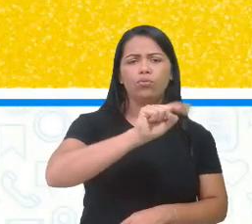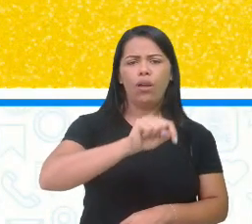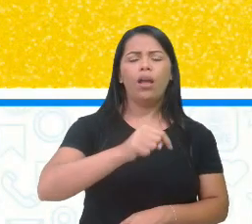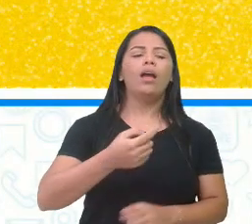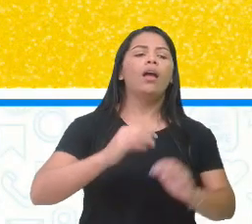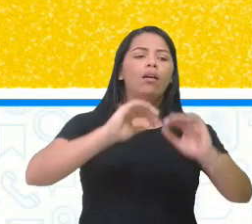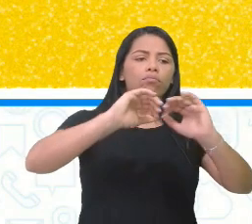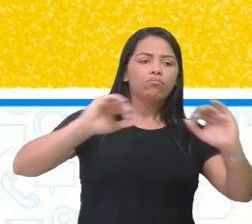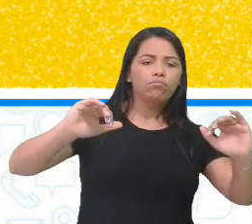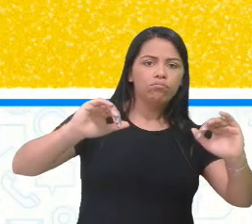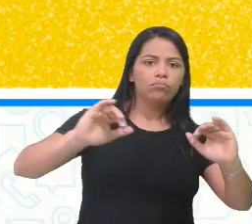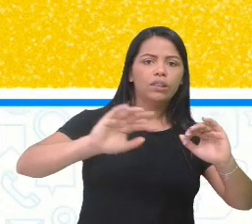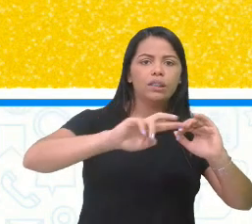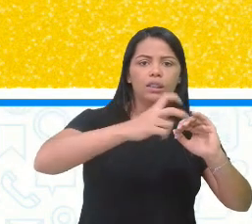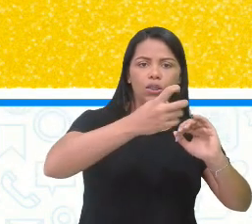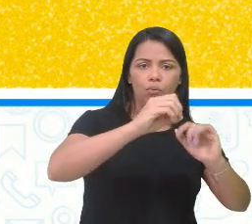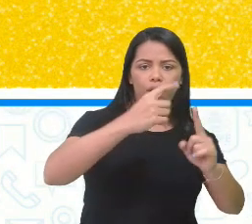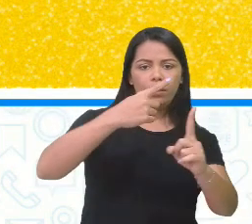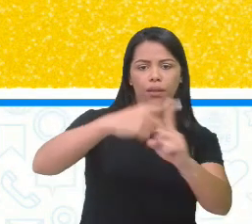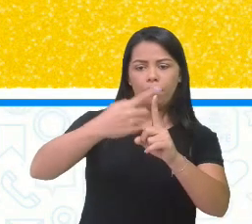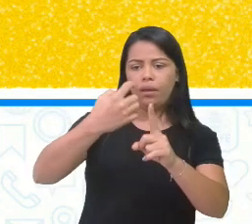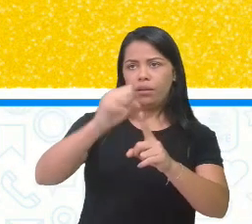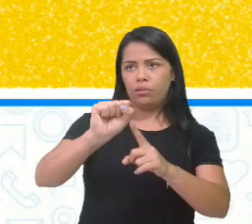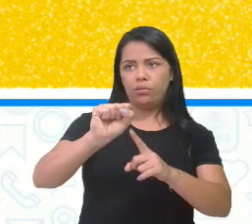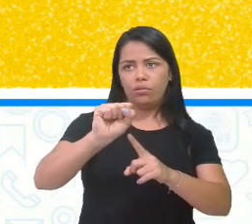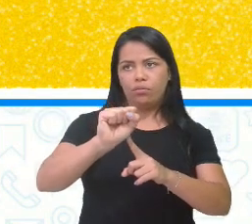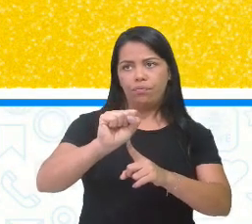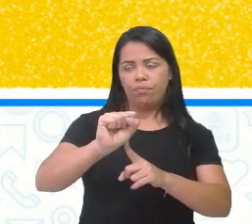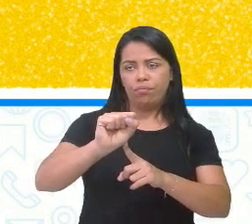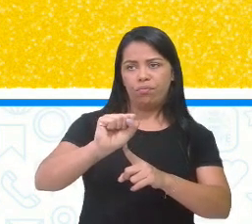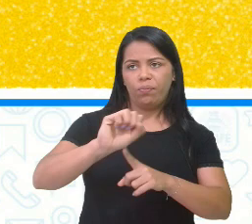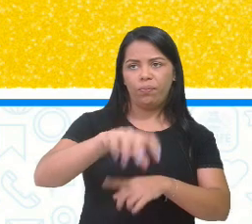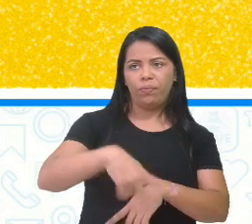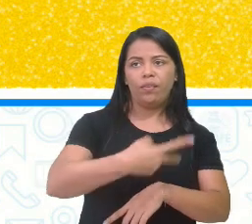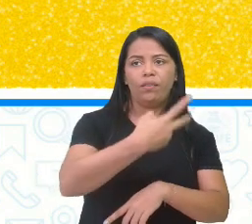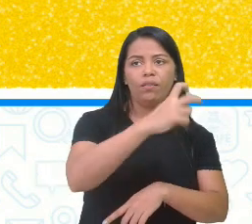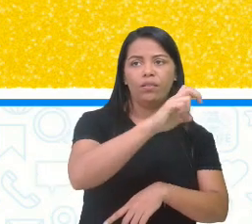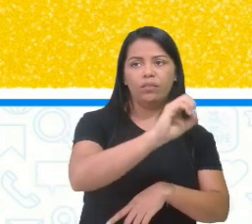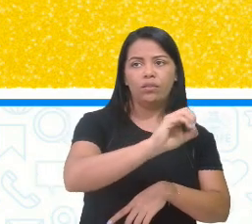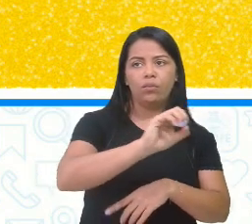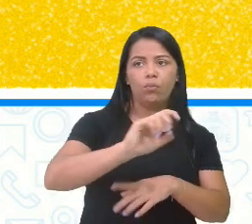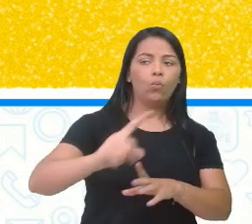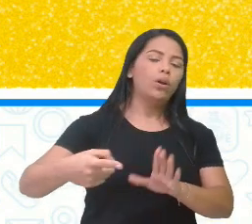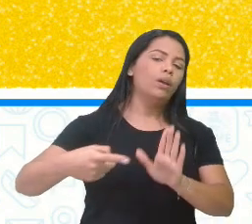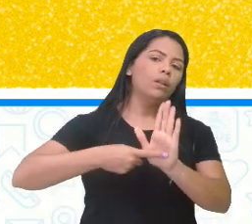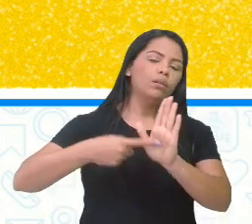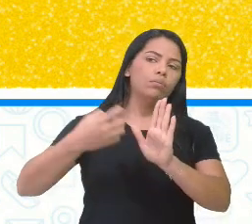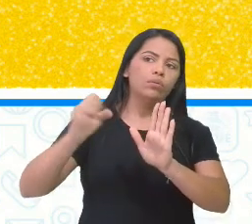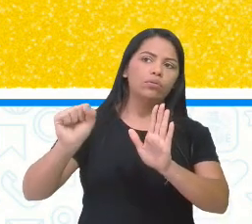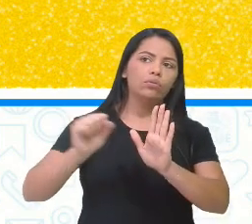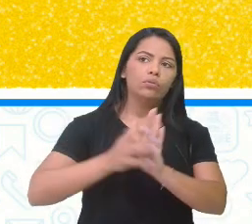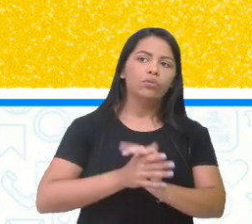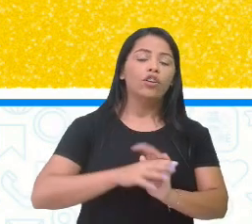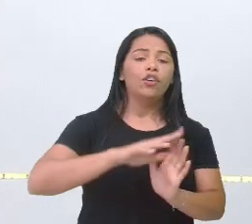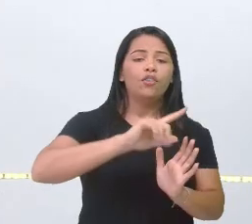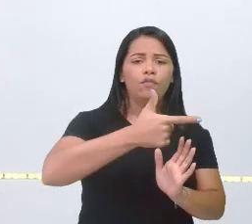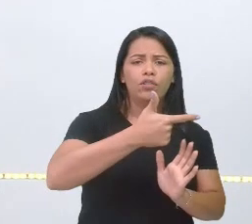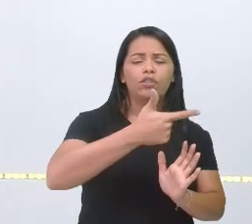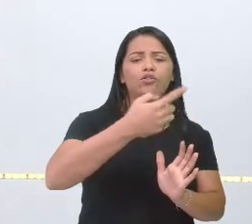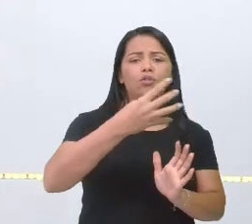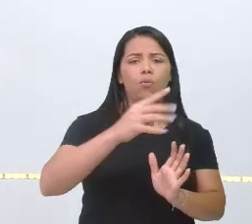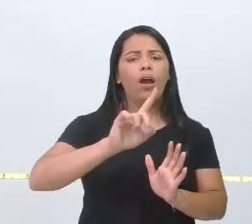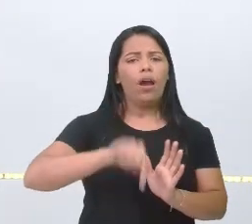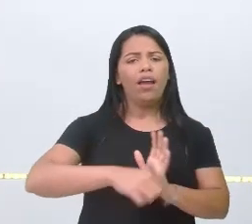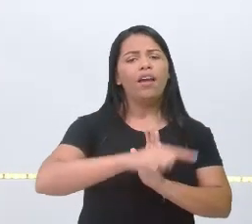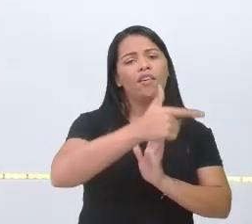mais 8. Então, eu vou pegar aqui, ó. 50 e colocar o 8 aqui. 24, né? 20 mais 4.